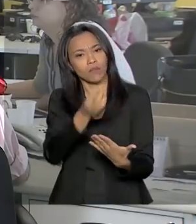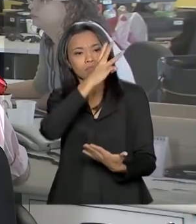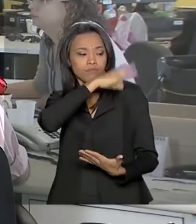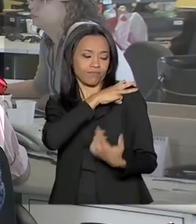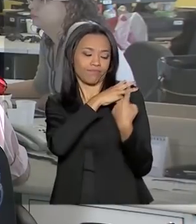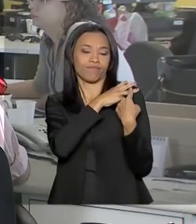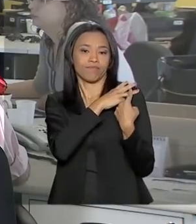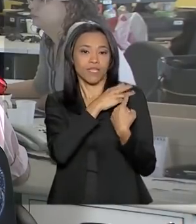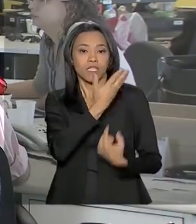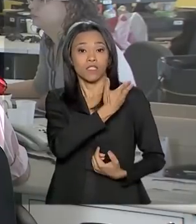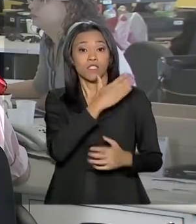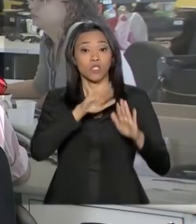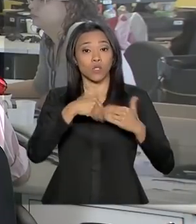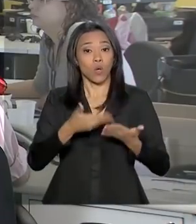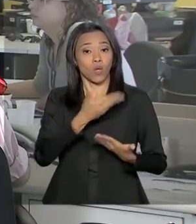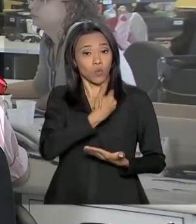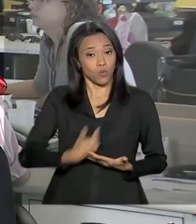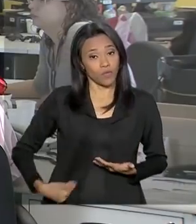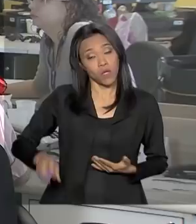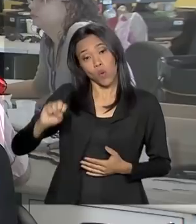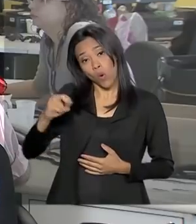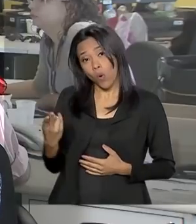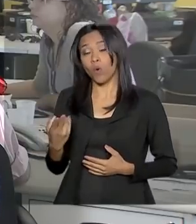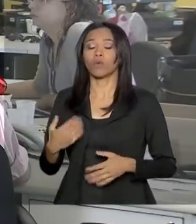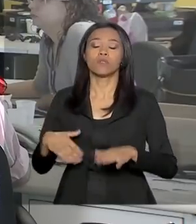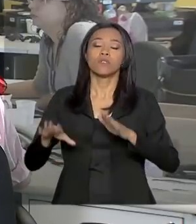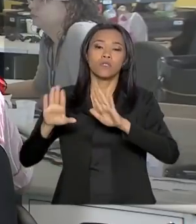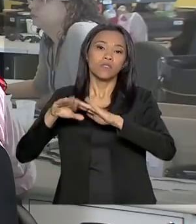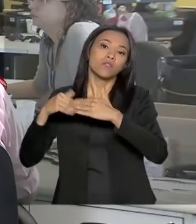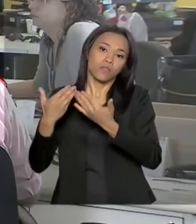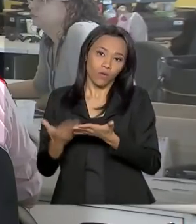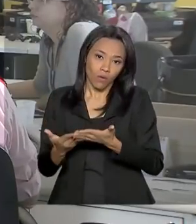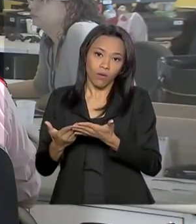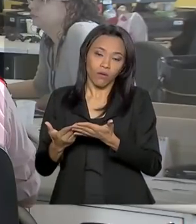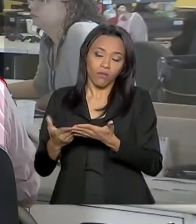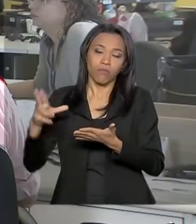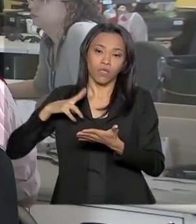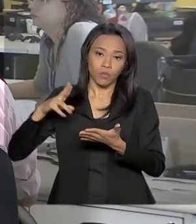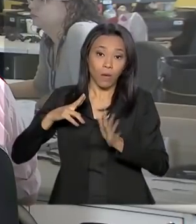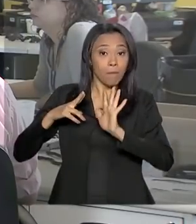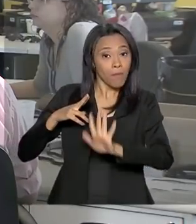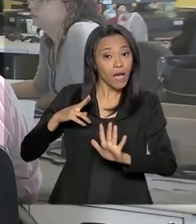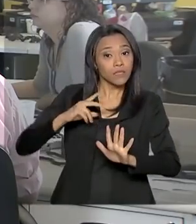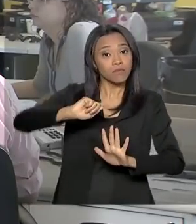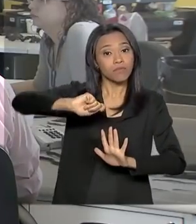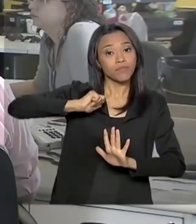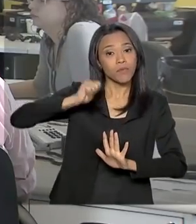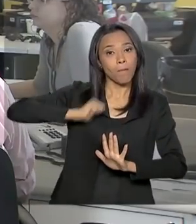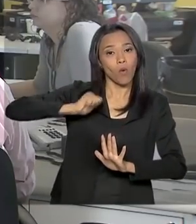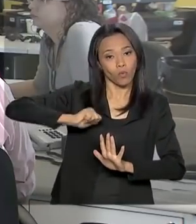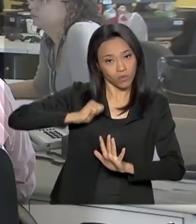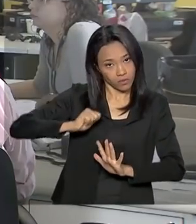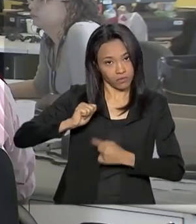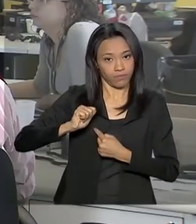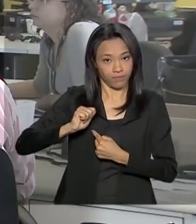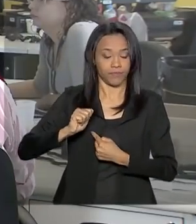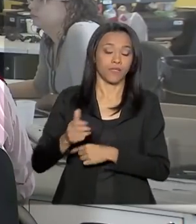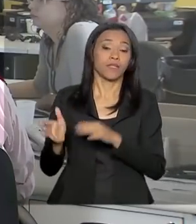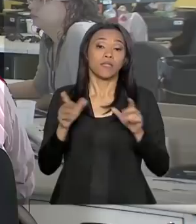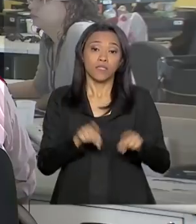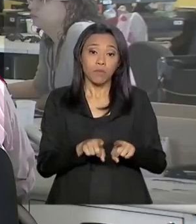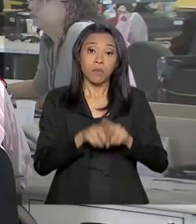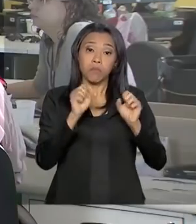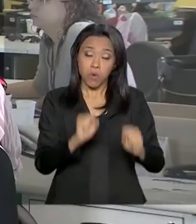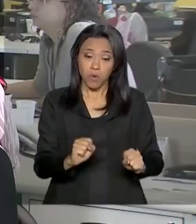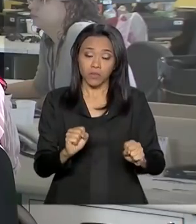pública ou em instituição privada como bolsista integral. O ProUni contempla ainda estudantes com deficiência e professores da